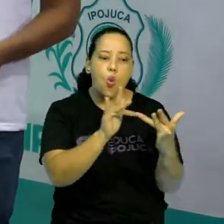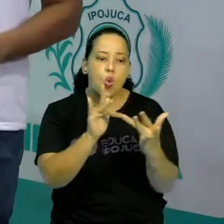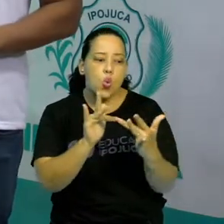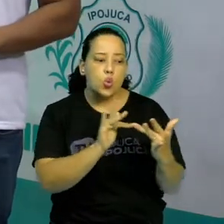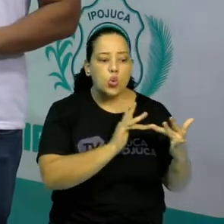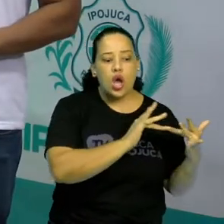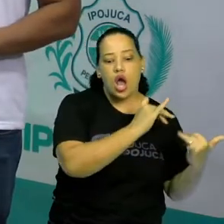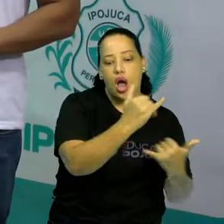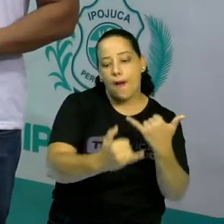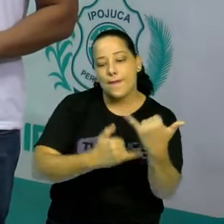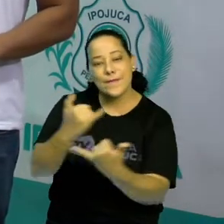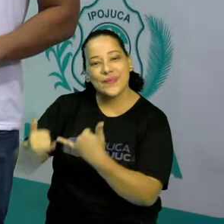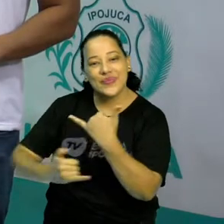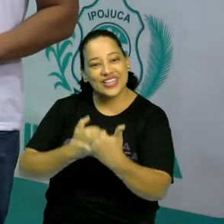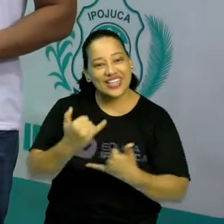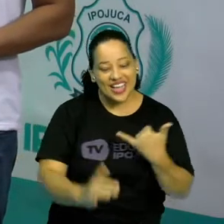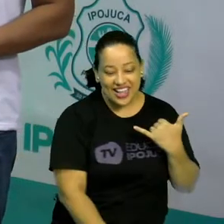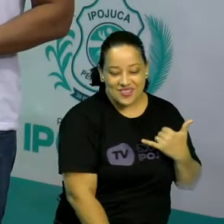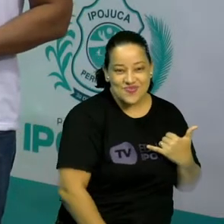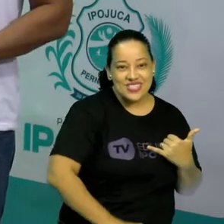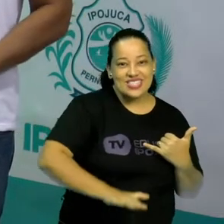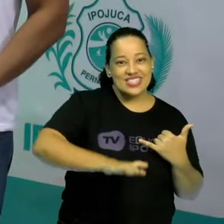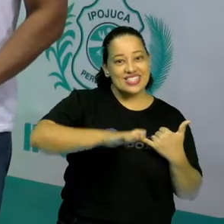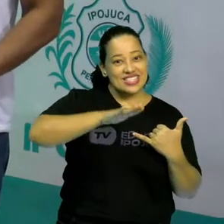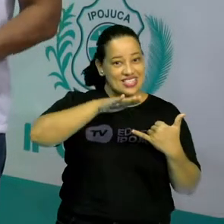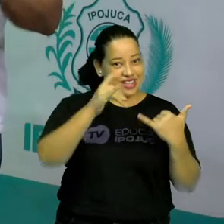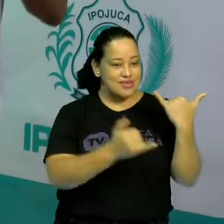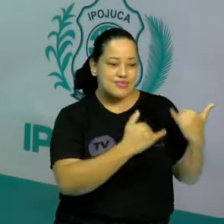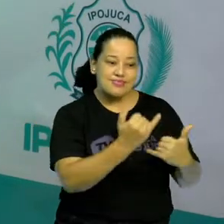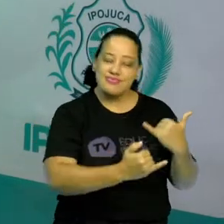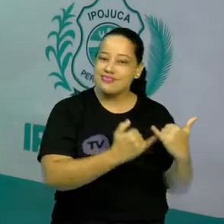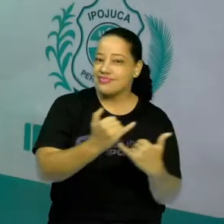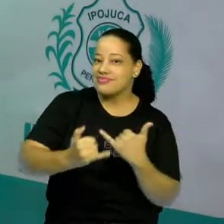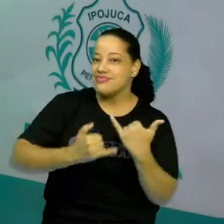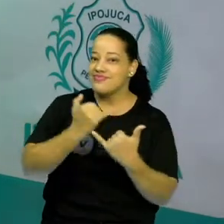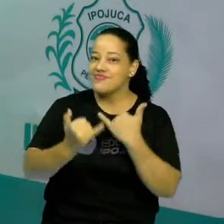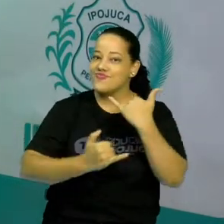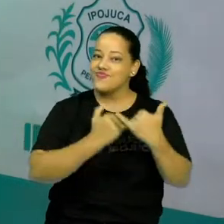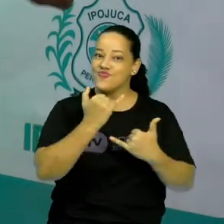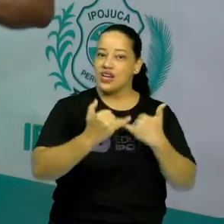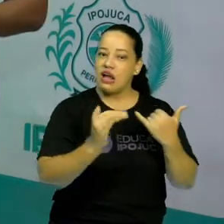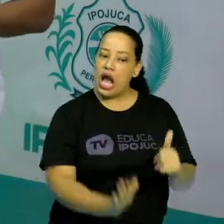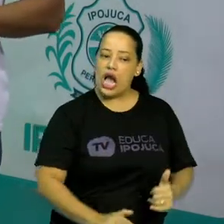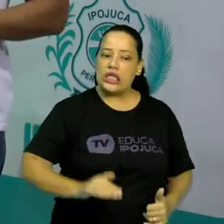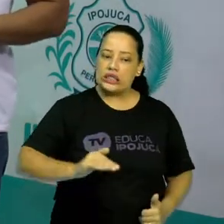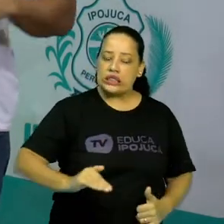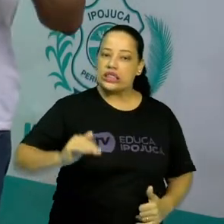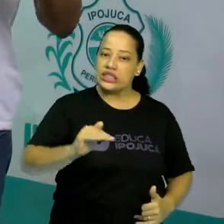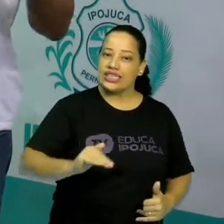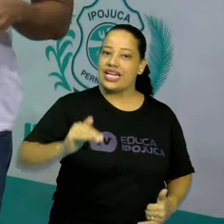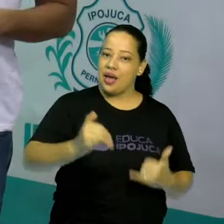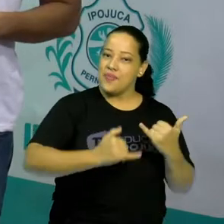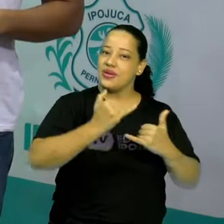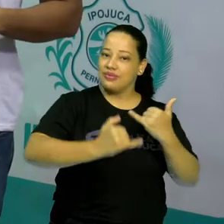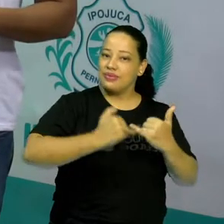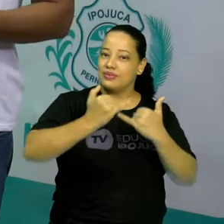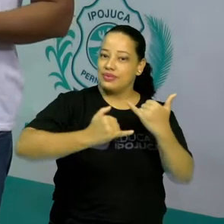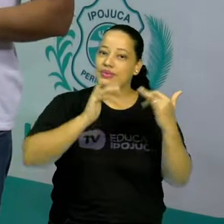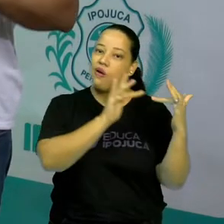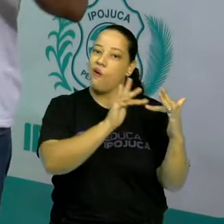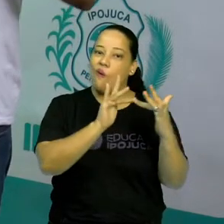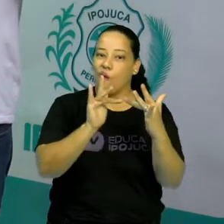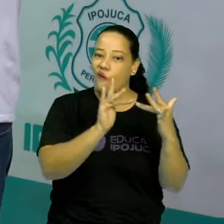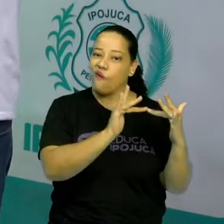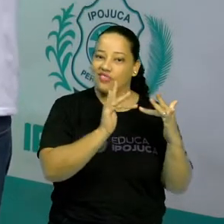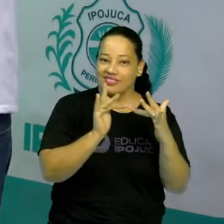desde o início da nossa vida, da idade mais tênue, desde que somos pequenininhos e vamos continuar tendo contato com